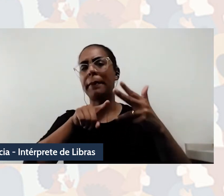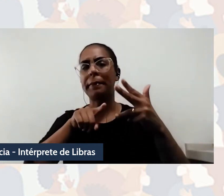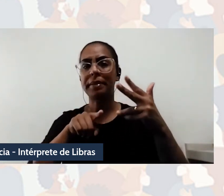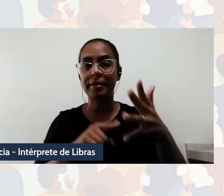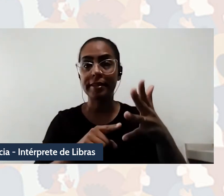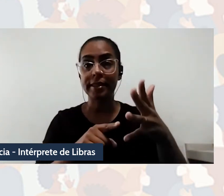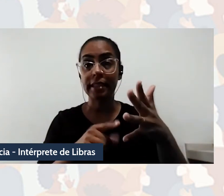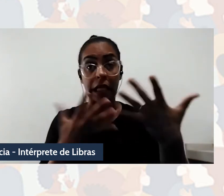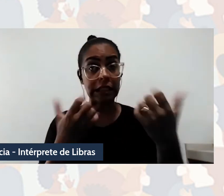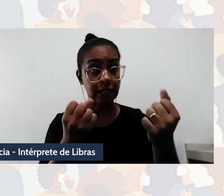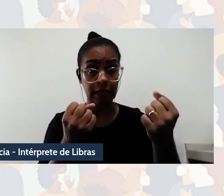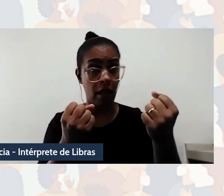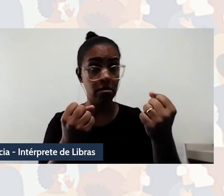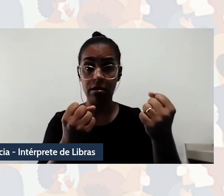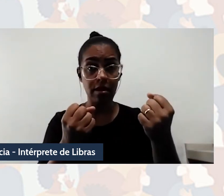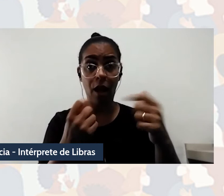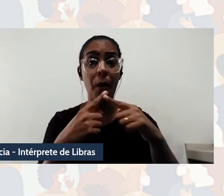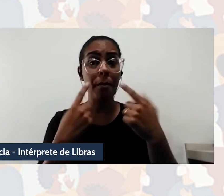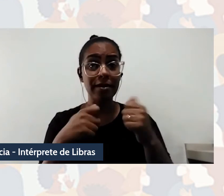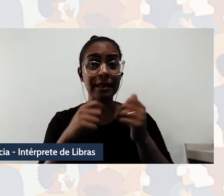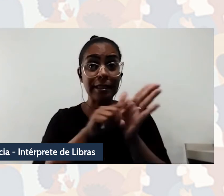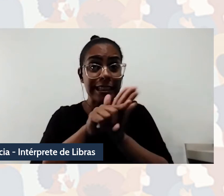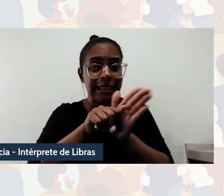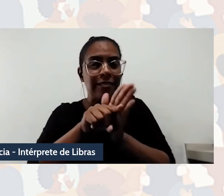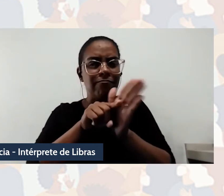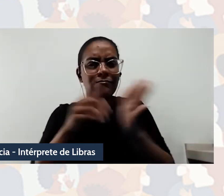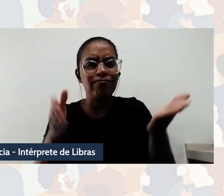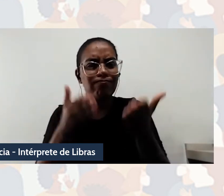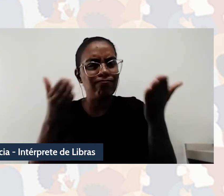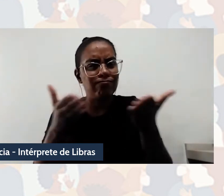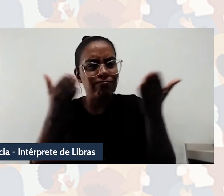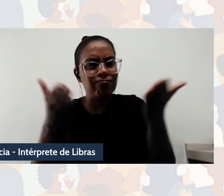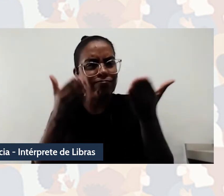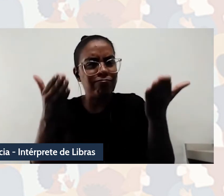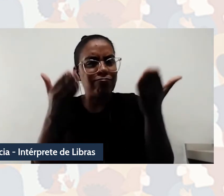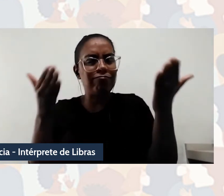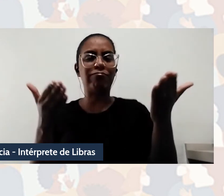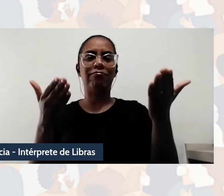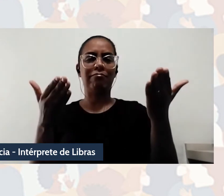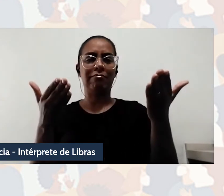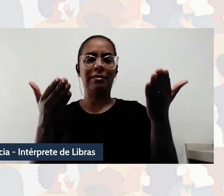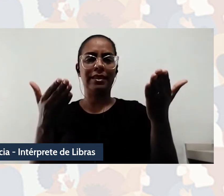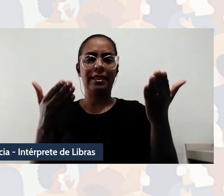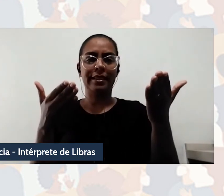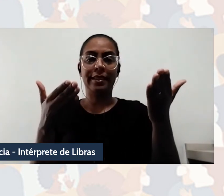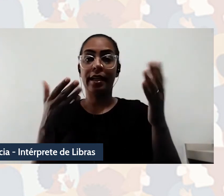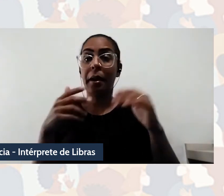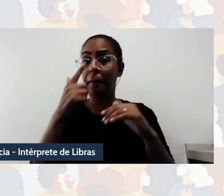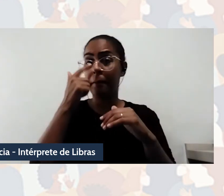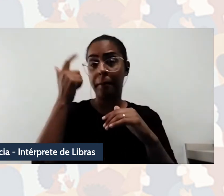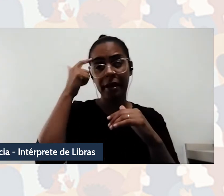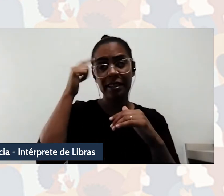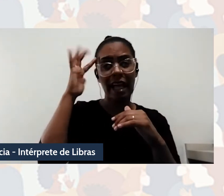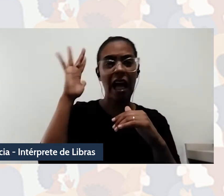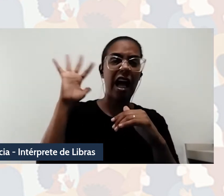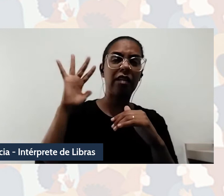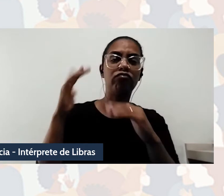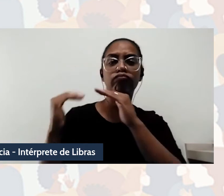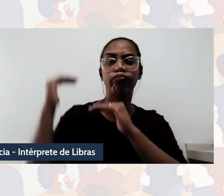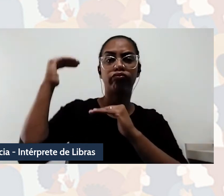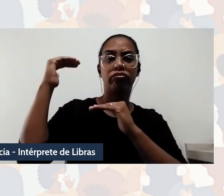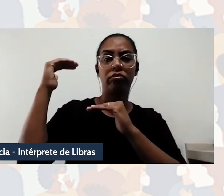tida como não acabada, que situem o ego, que não reafirme a superioridade desse ego universal que vem sendo